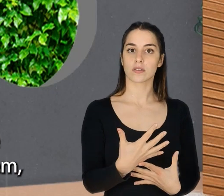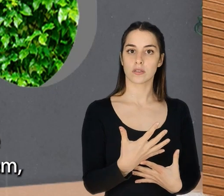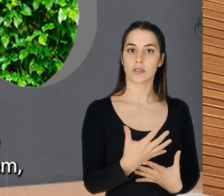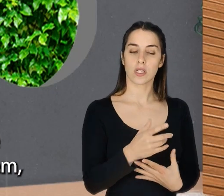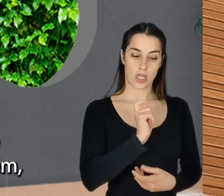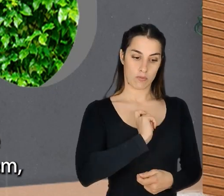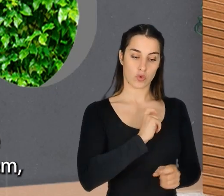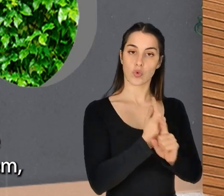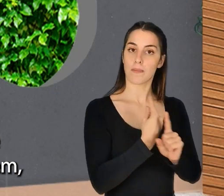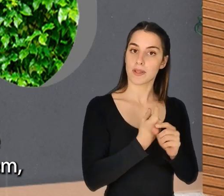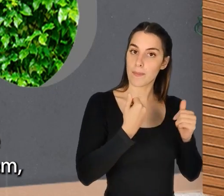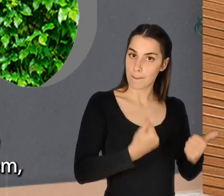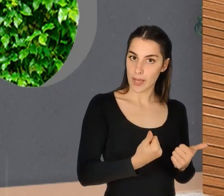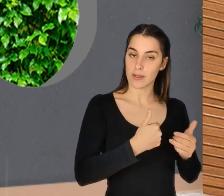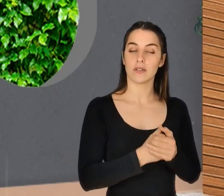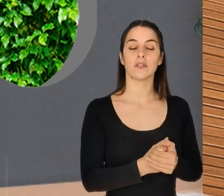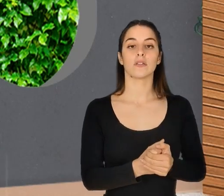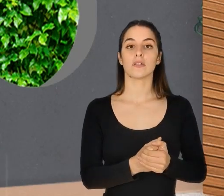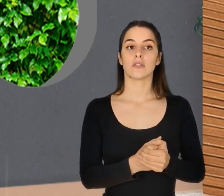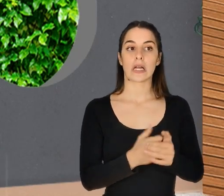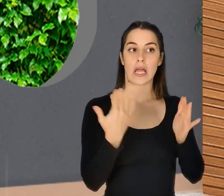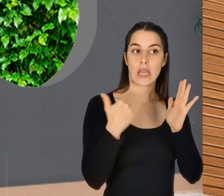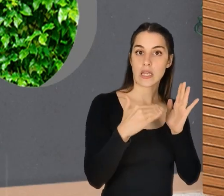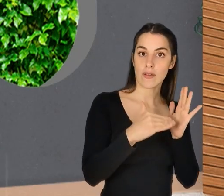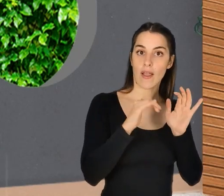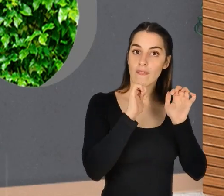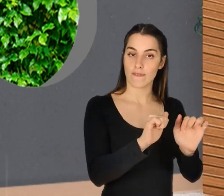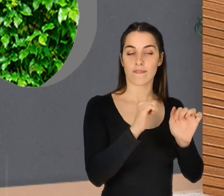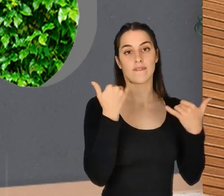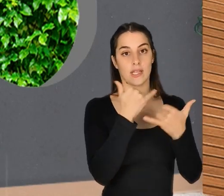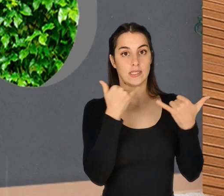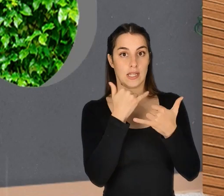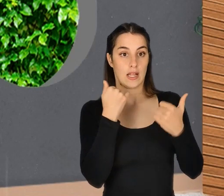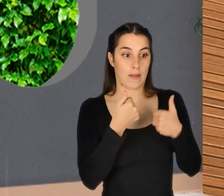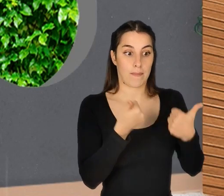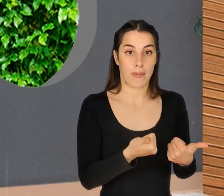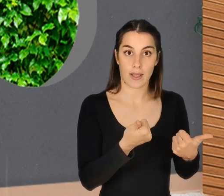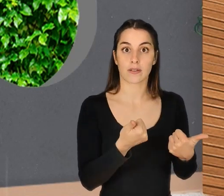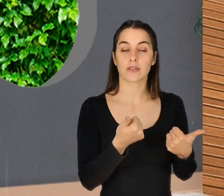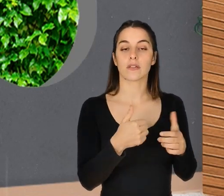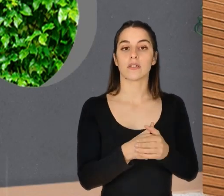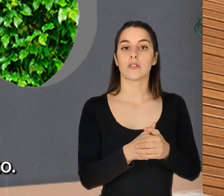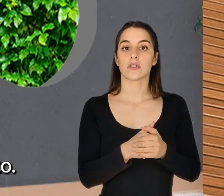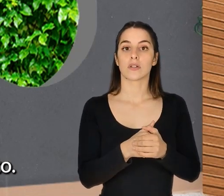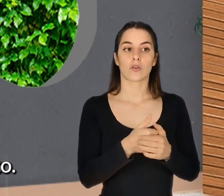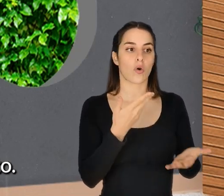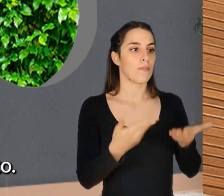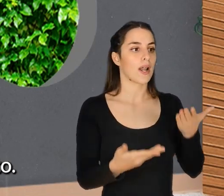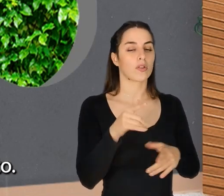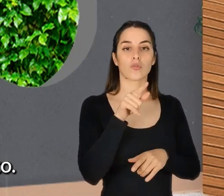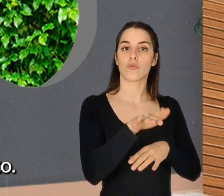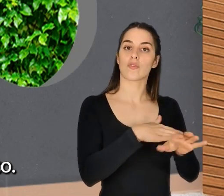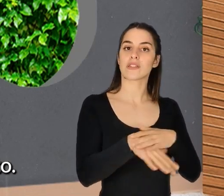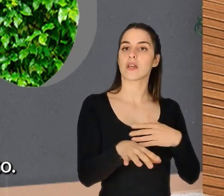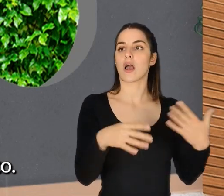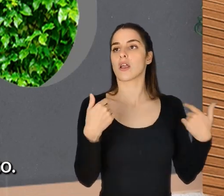estás emocionalmente bem, quando o teu nível de felicidade está elevado, do que estás a fazer